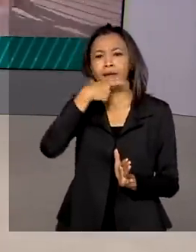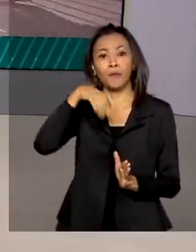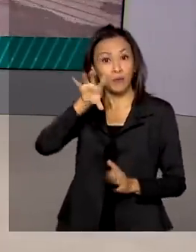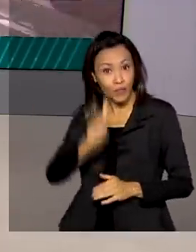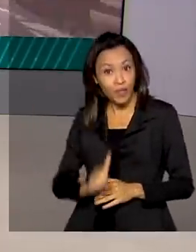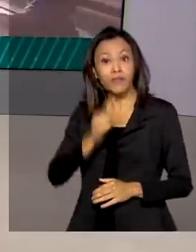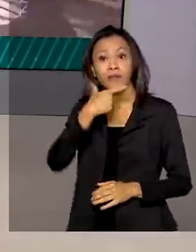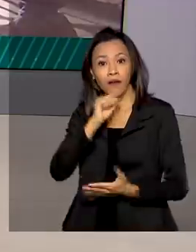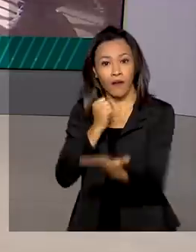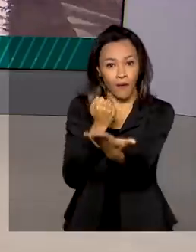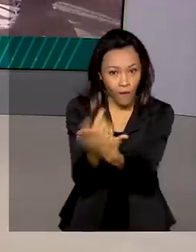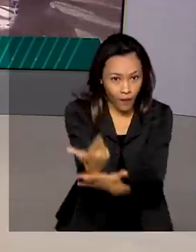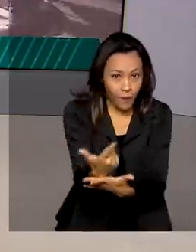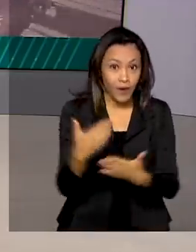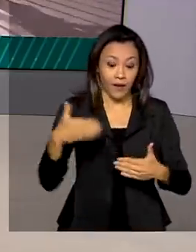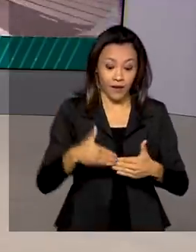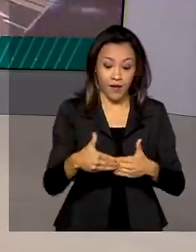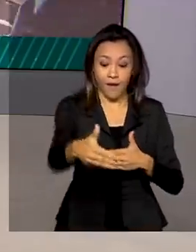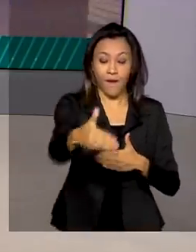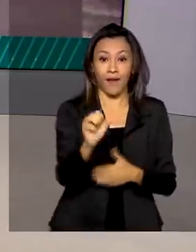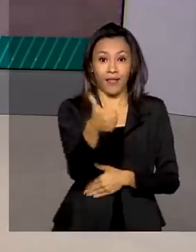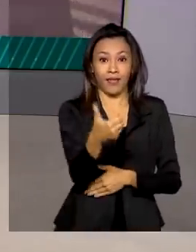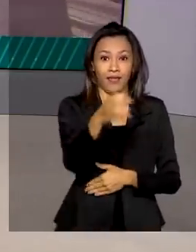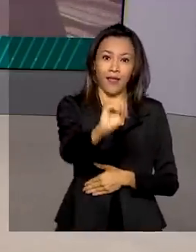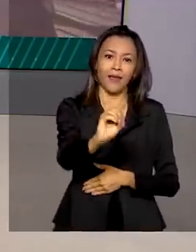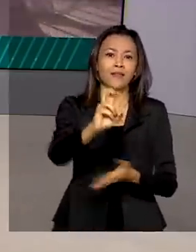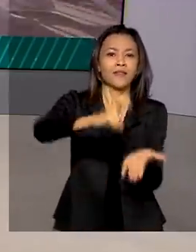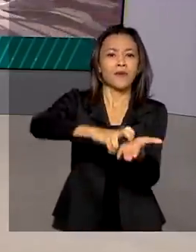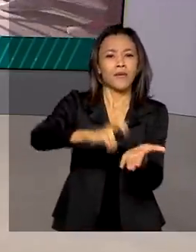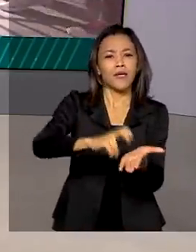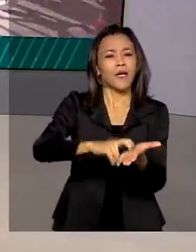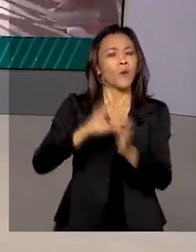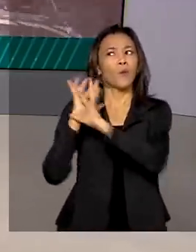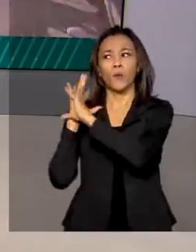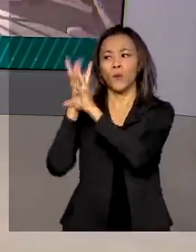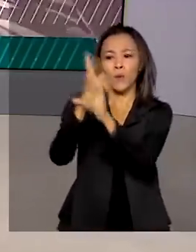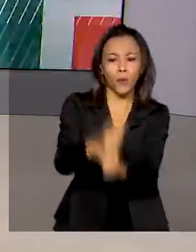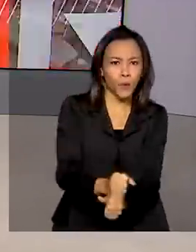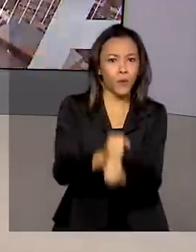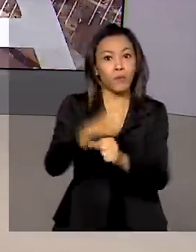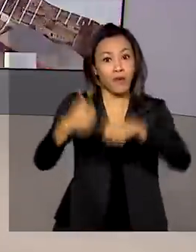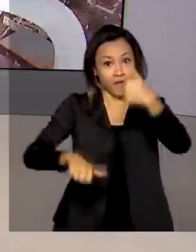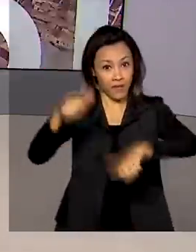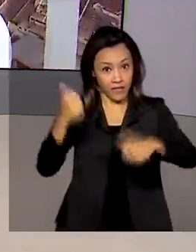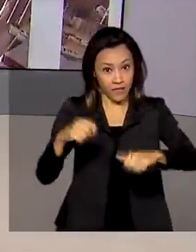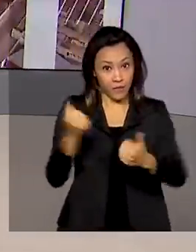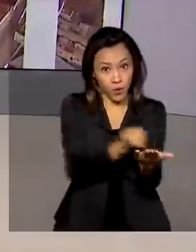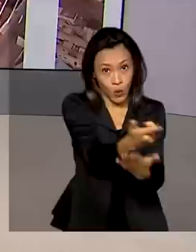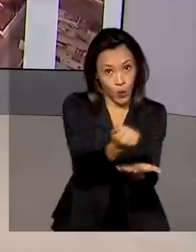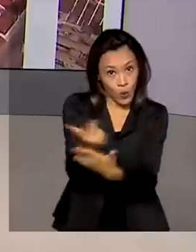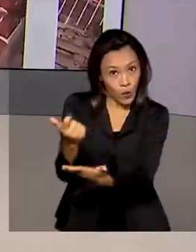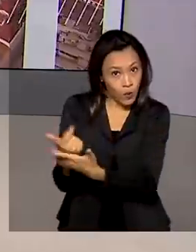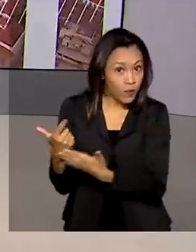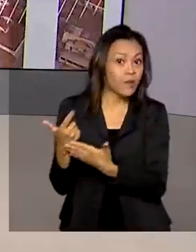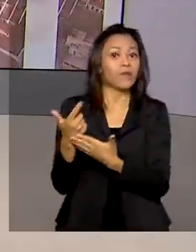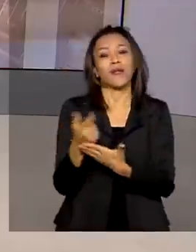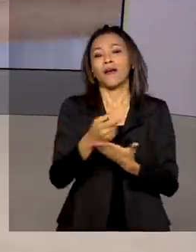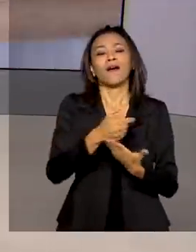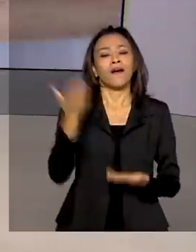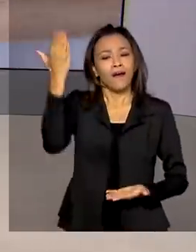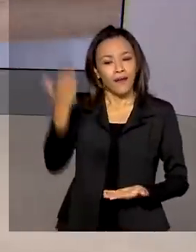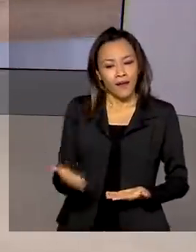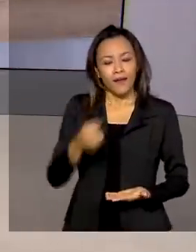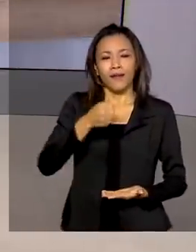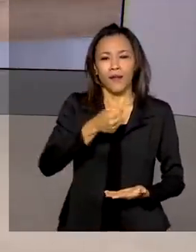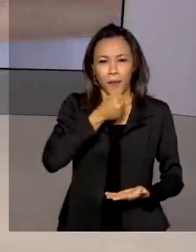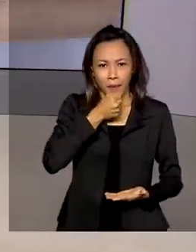apresenta daqui a pouco, às 10 da manhã, um balanço das reclamações de consumo em 2020. A repórter Ana Luíza Prazer tem